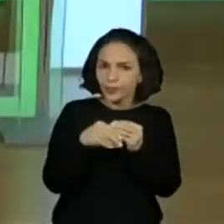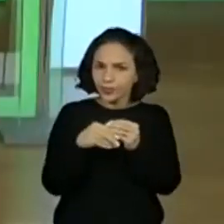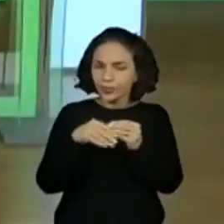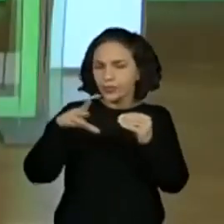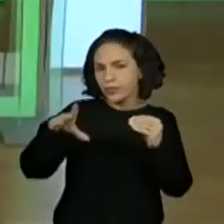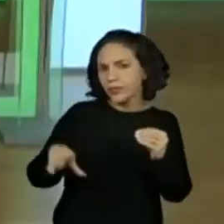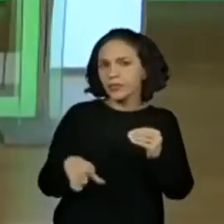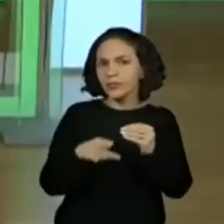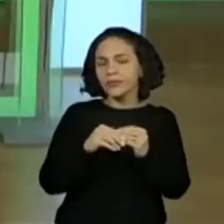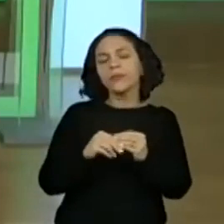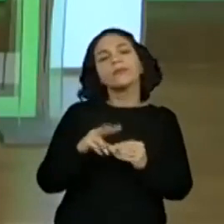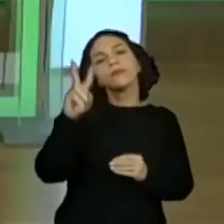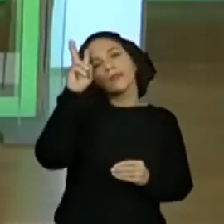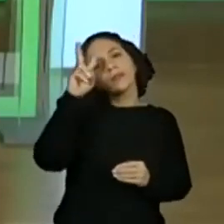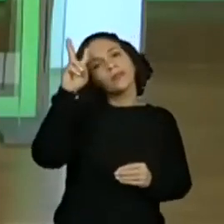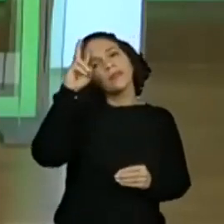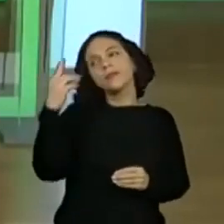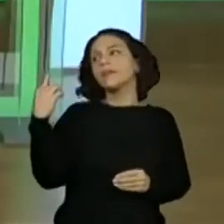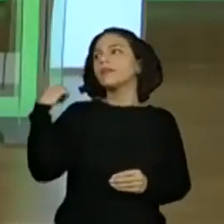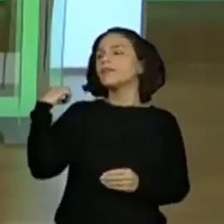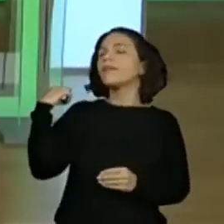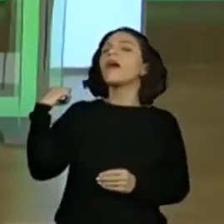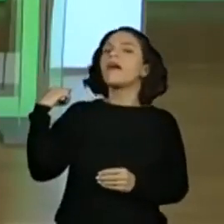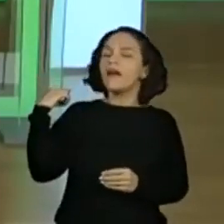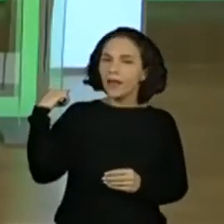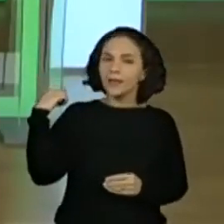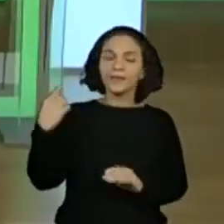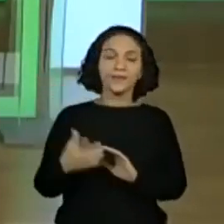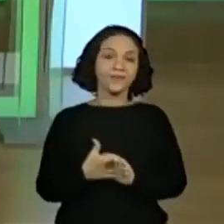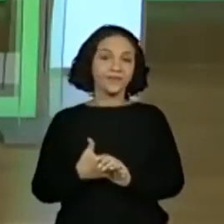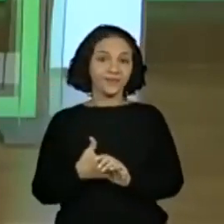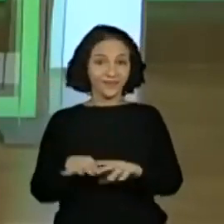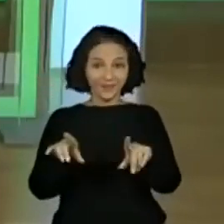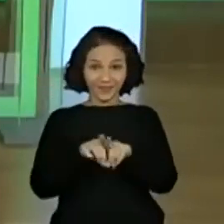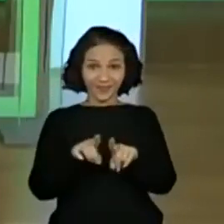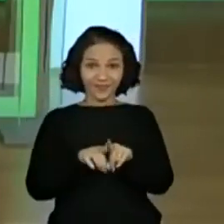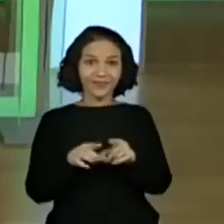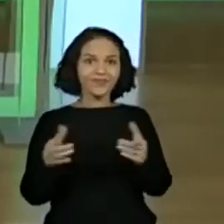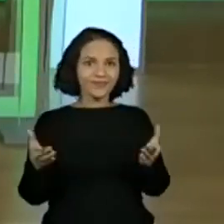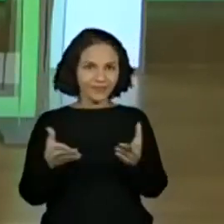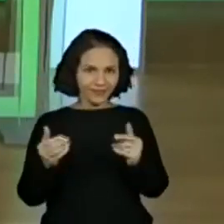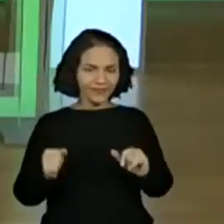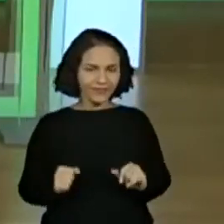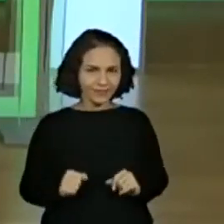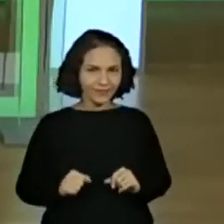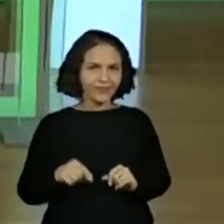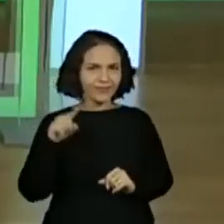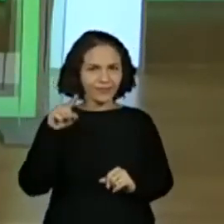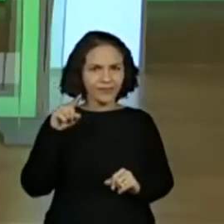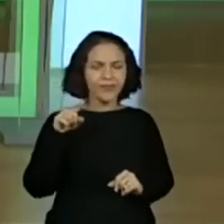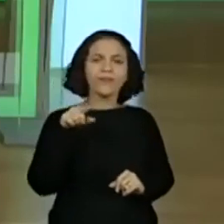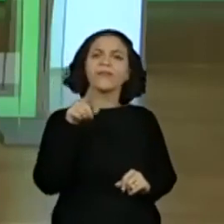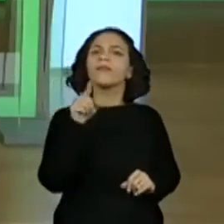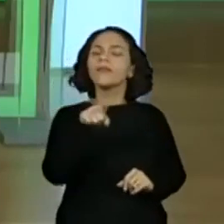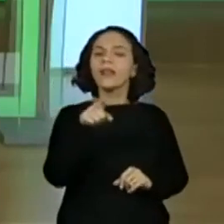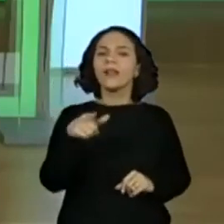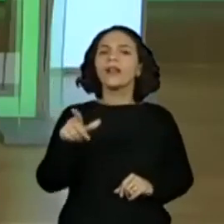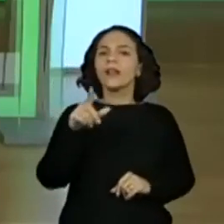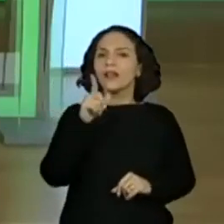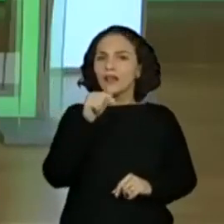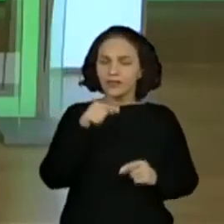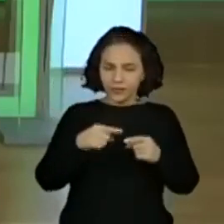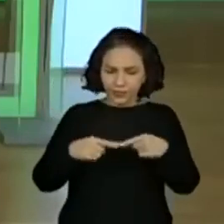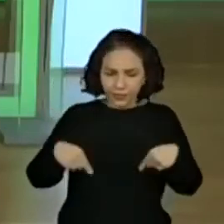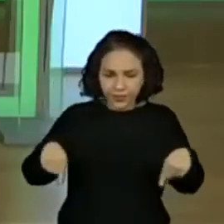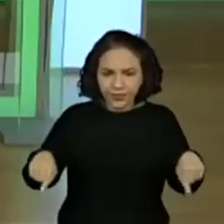para que a gente resgate a história. Isso. E agora, esse mago guardião sabia que esse lago ele